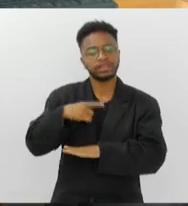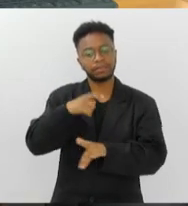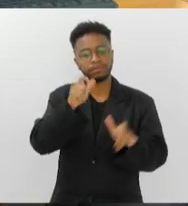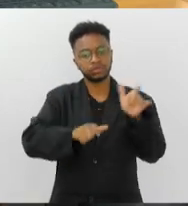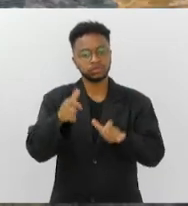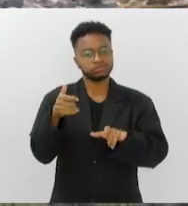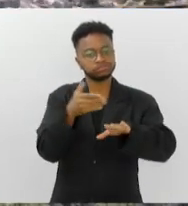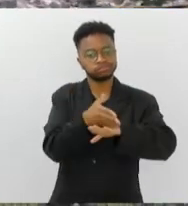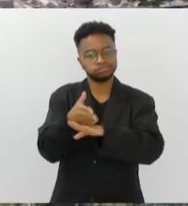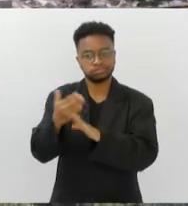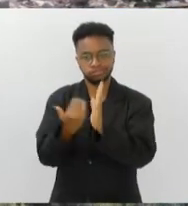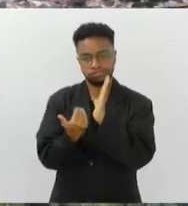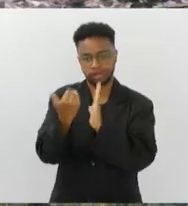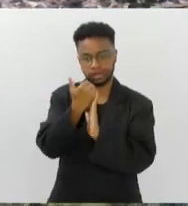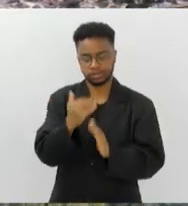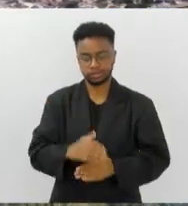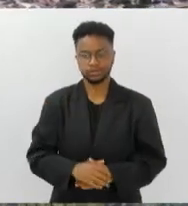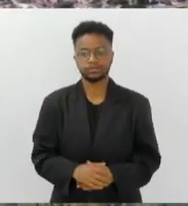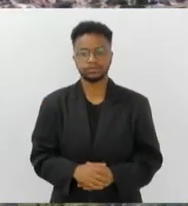por banhistas.